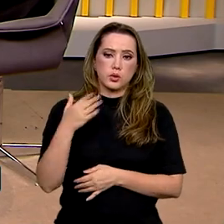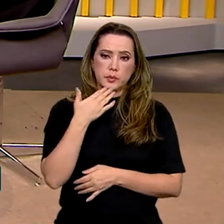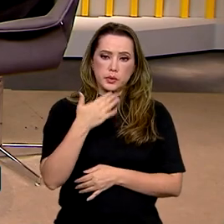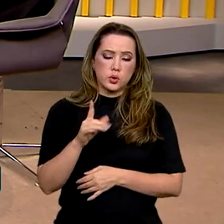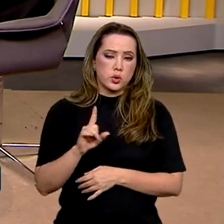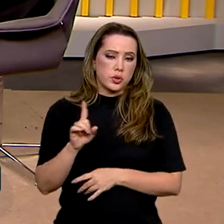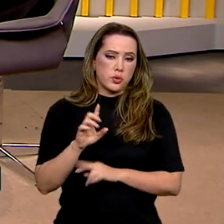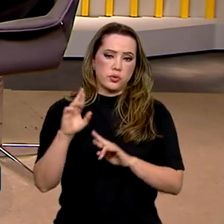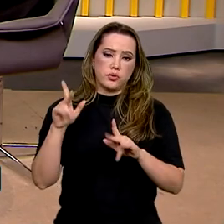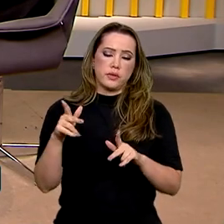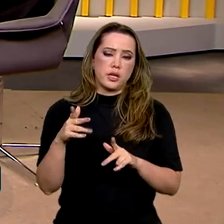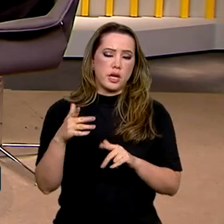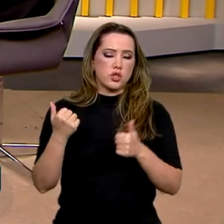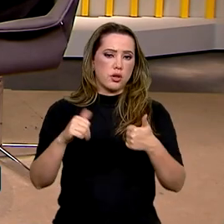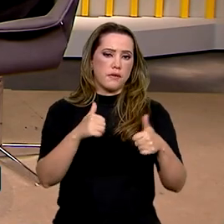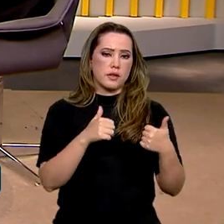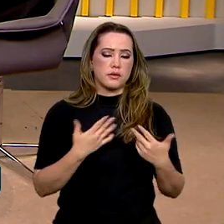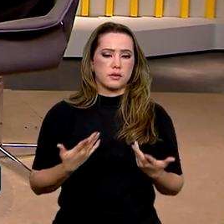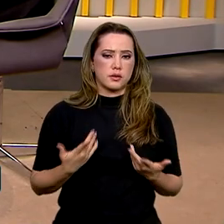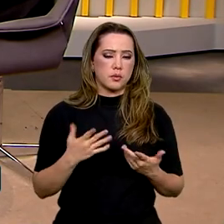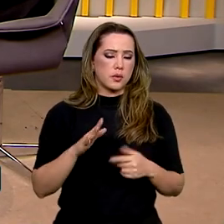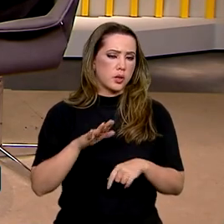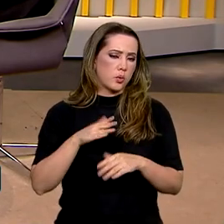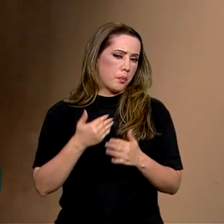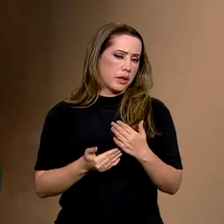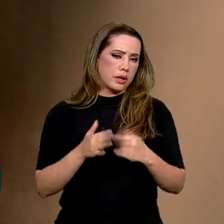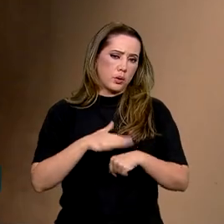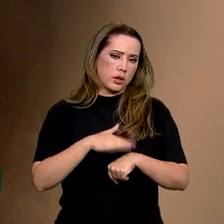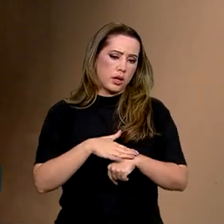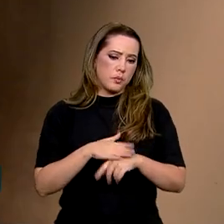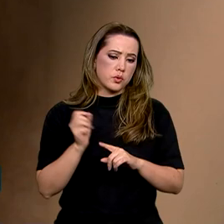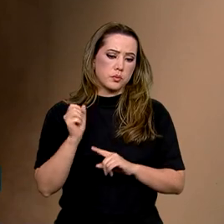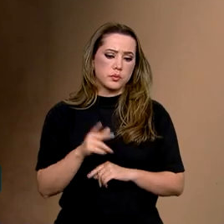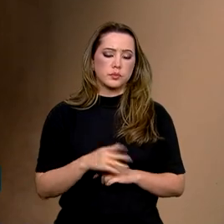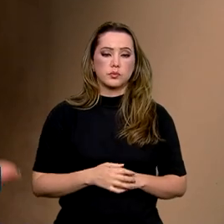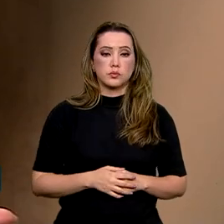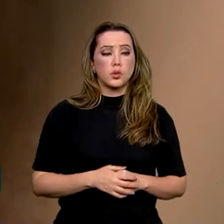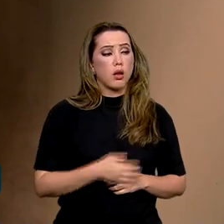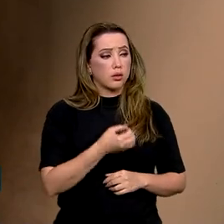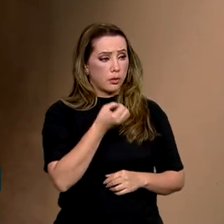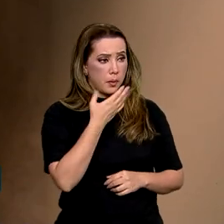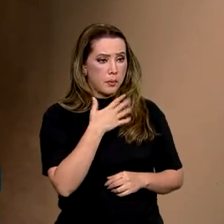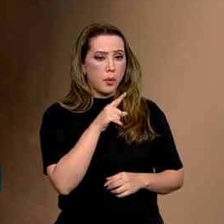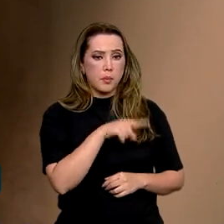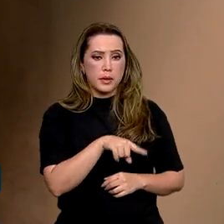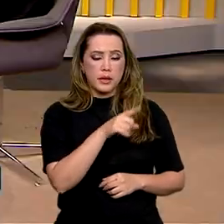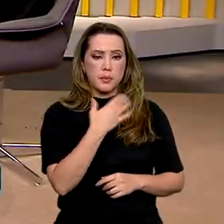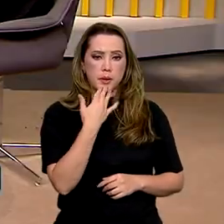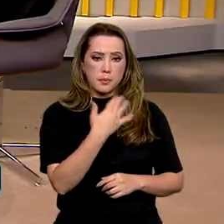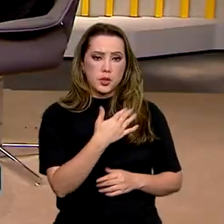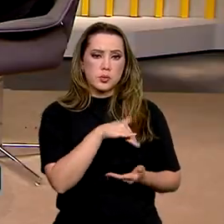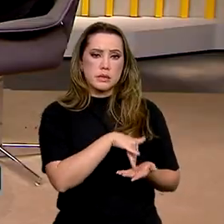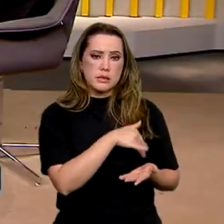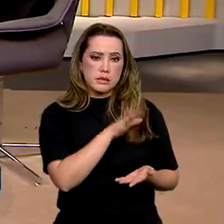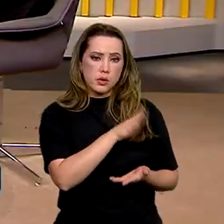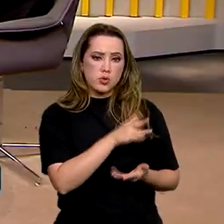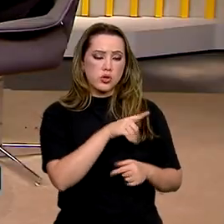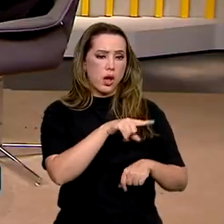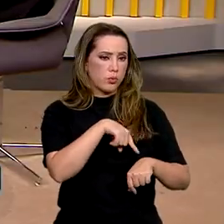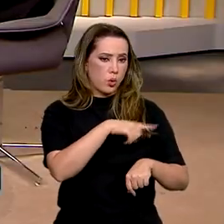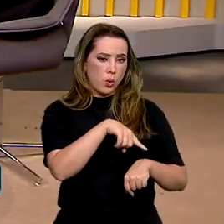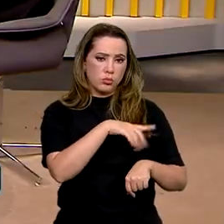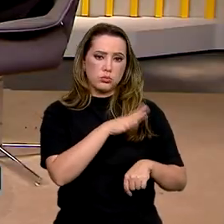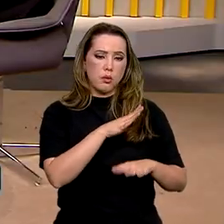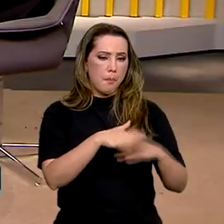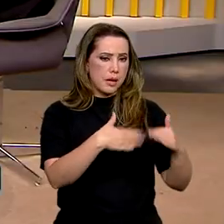não na hora que ele analisou, para não perder o tempo de aposentadoria. Sim, é um ganho para ele na medida que ele pediu o registro, já está contando o tempo para